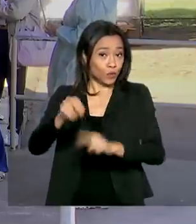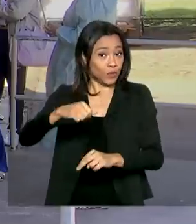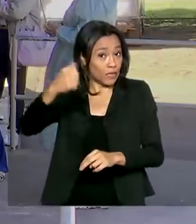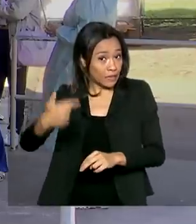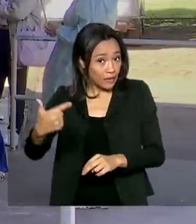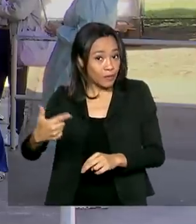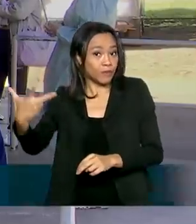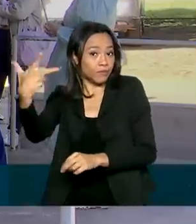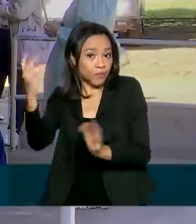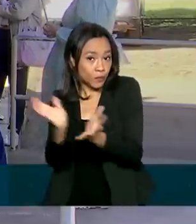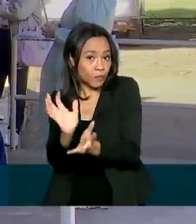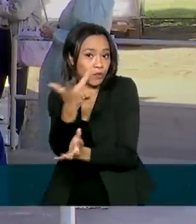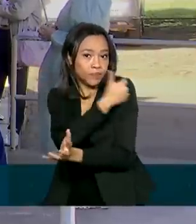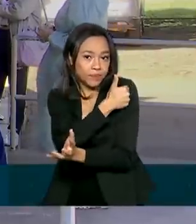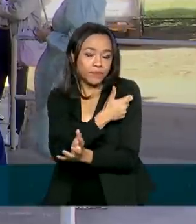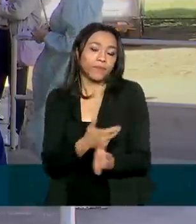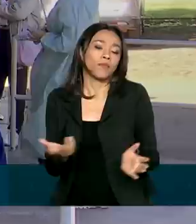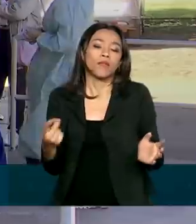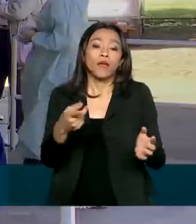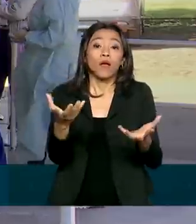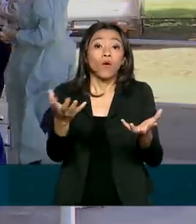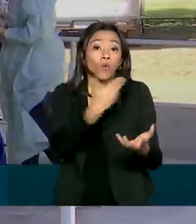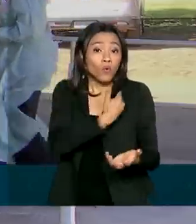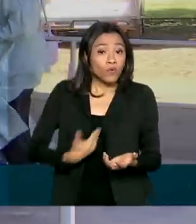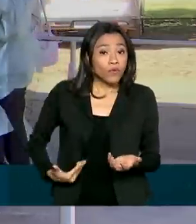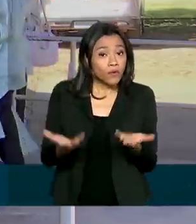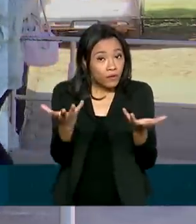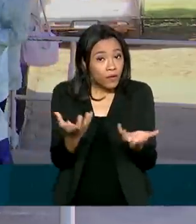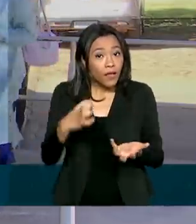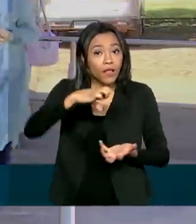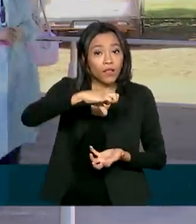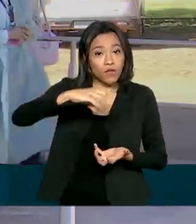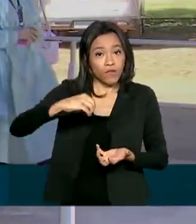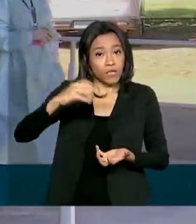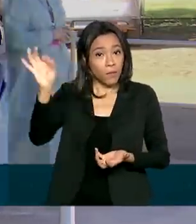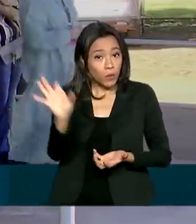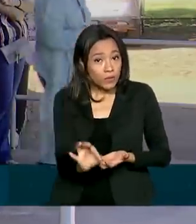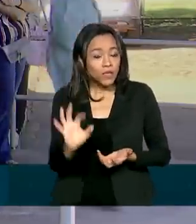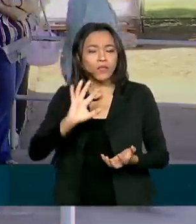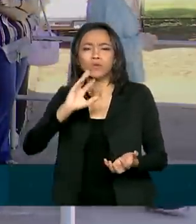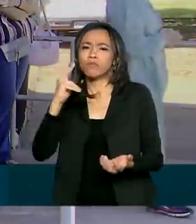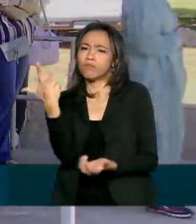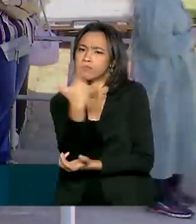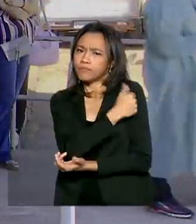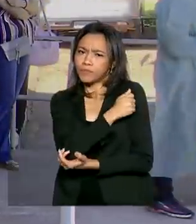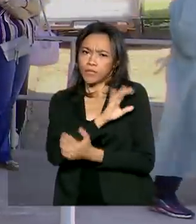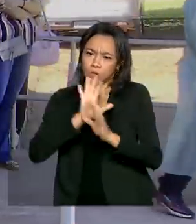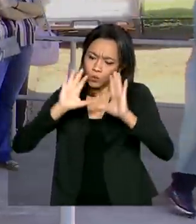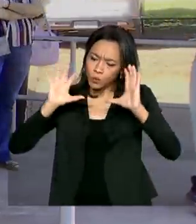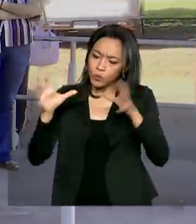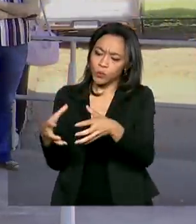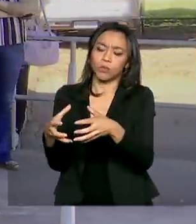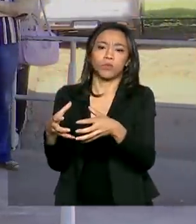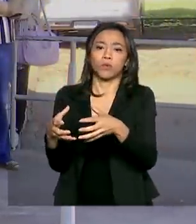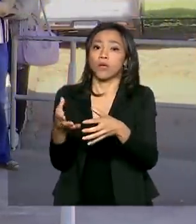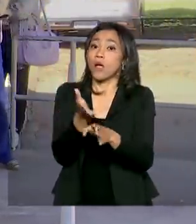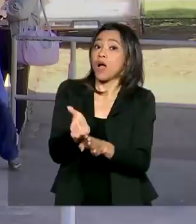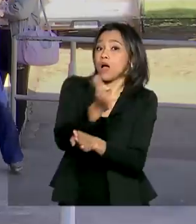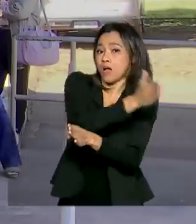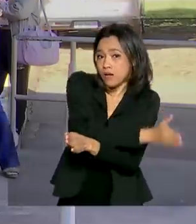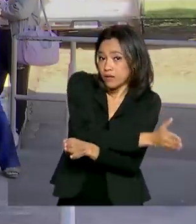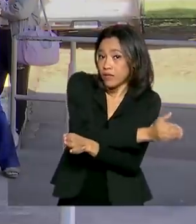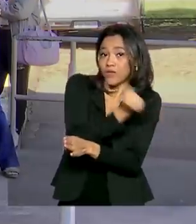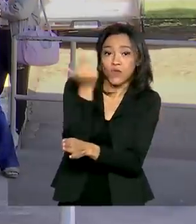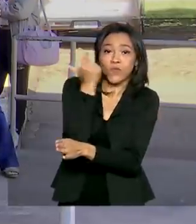governo espera imunizar até 90% de cada um dos grupos prioritários. Na fase anterior, essa